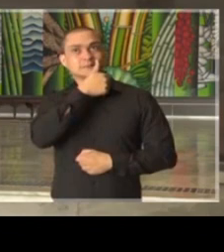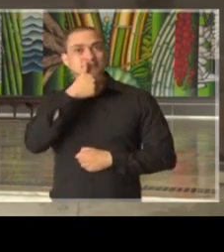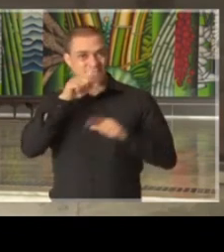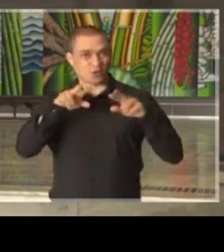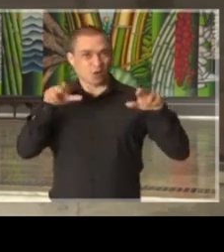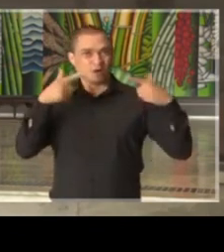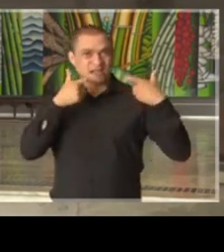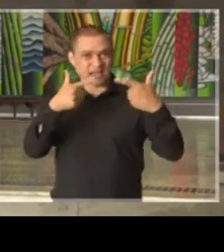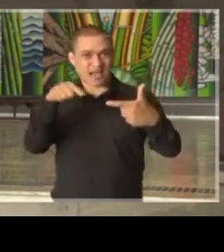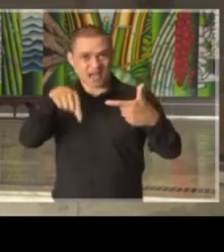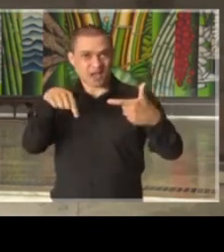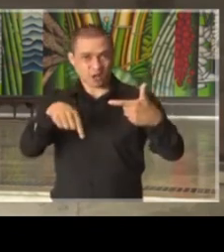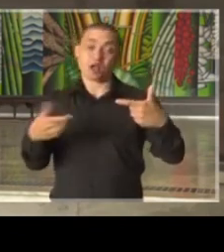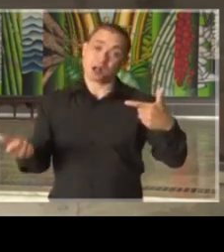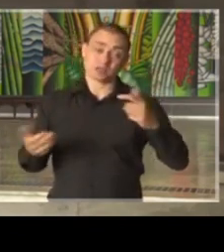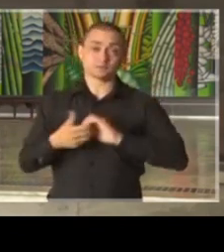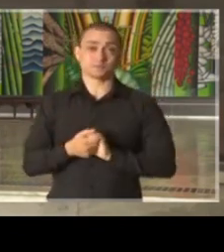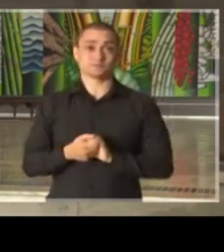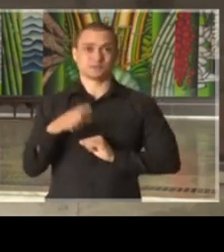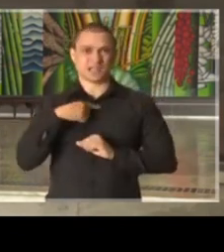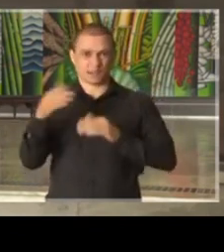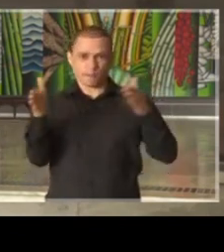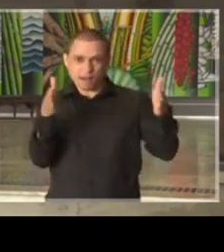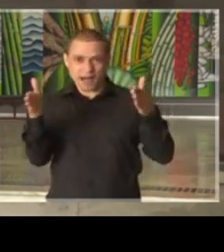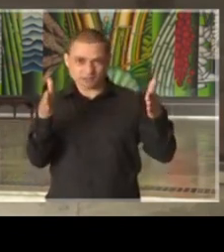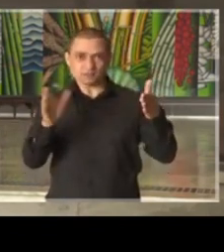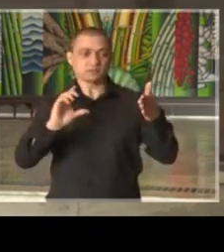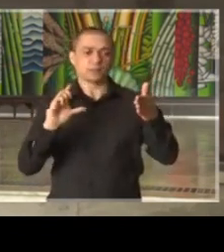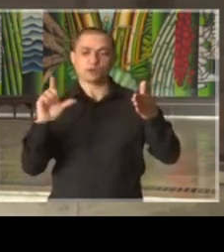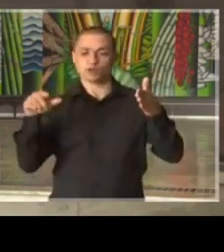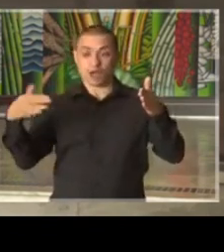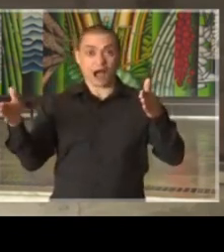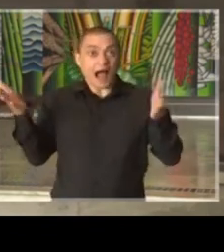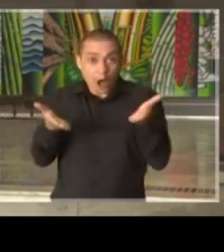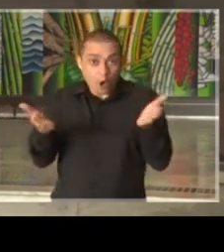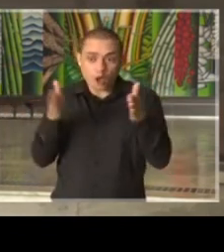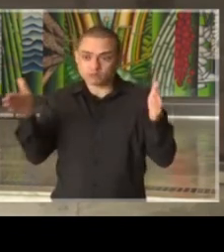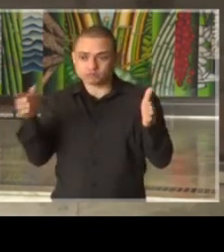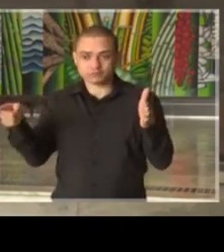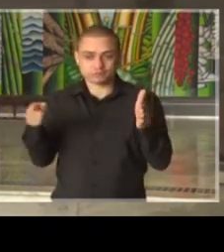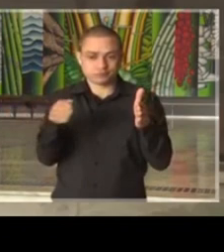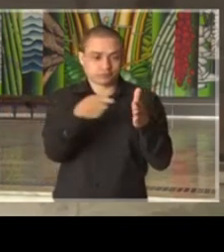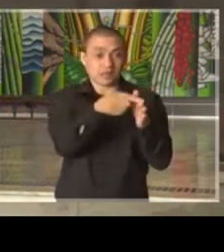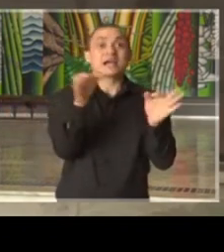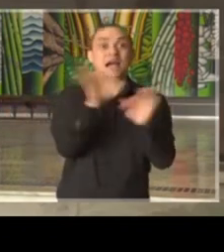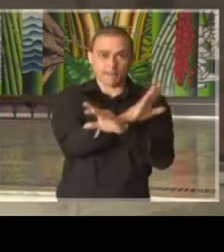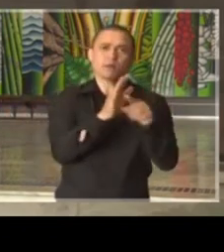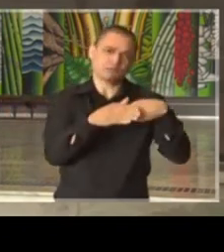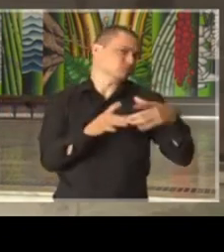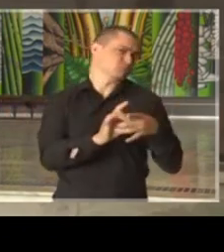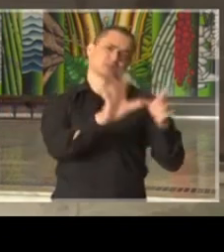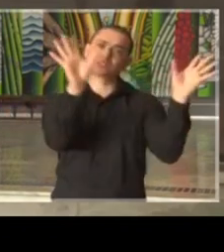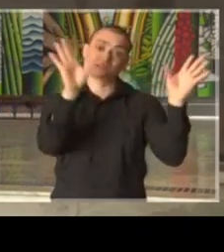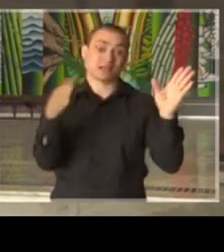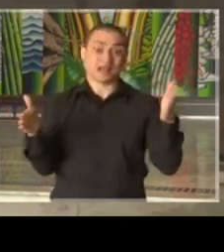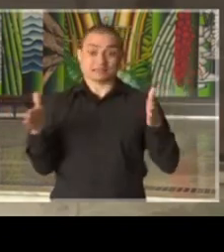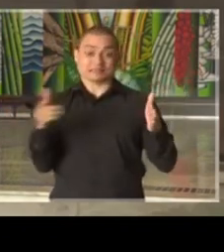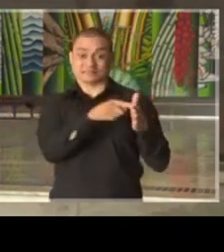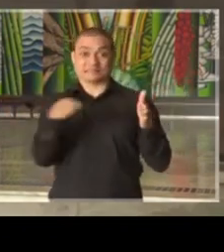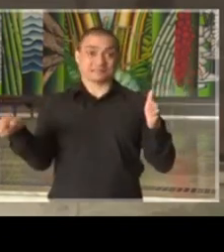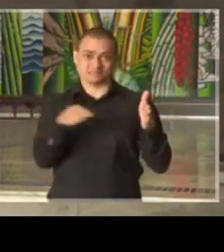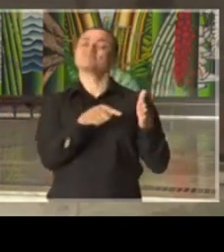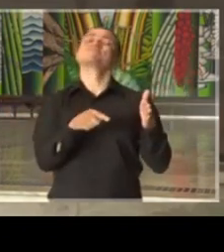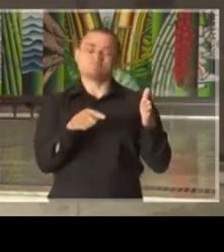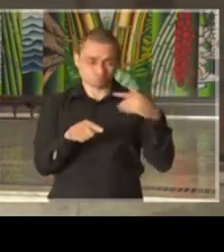nós estamos enfrentando. Há um prazo para isso, mas enquanto este prazo não for vencido, não for cumprido, todos